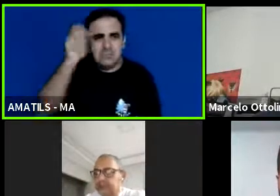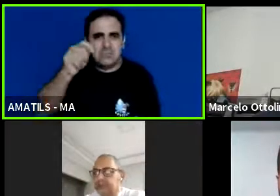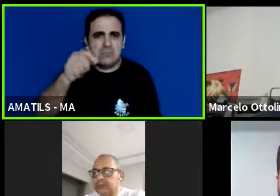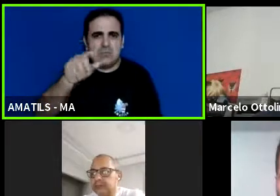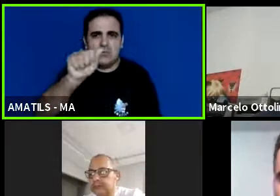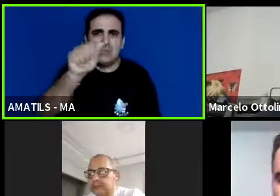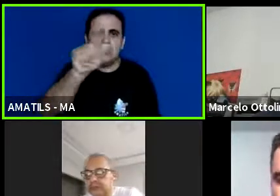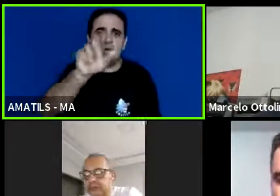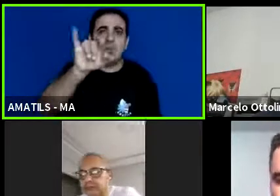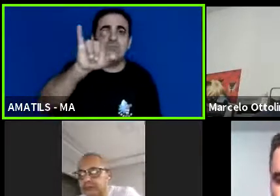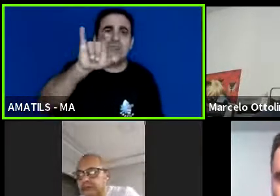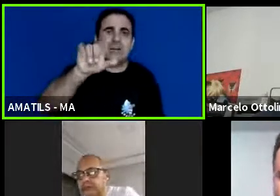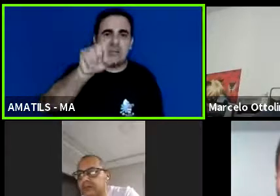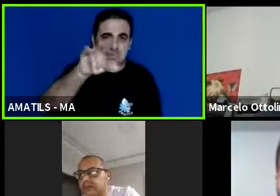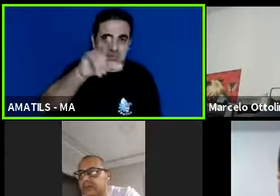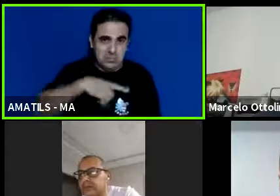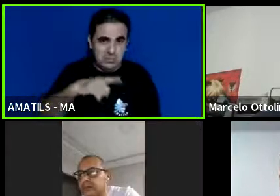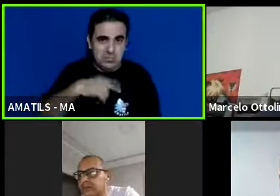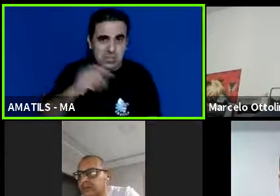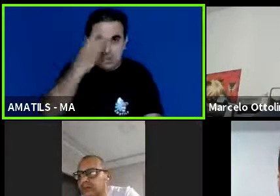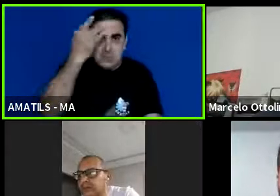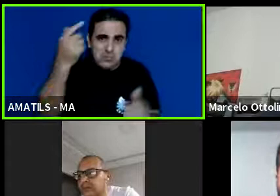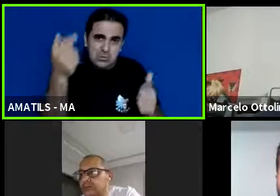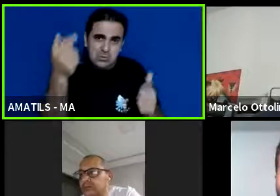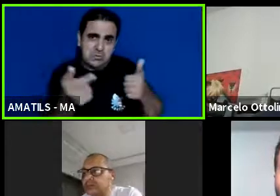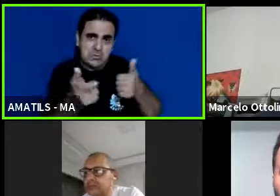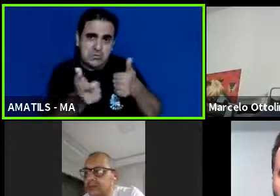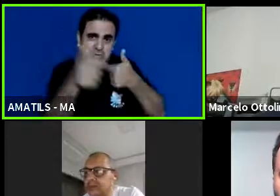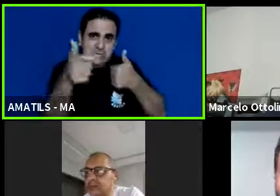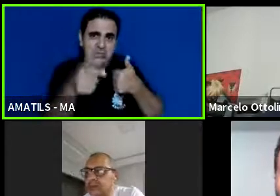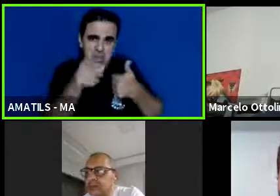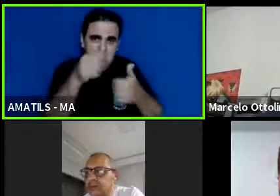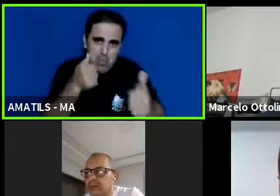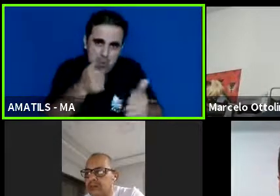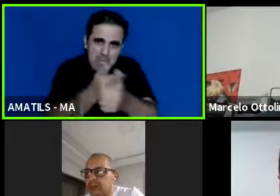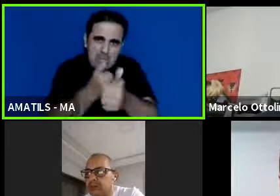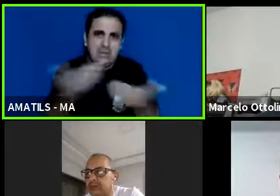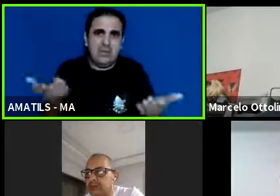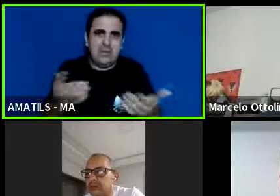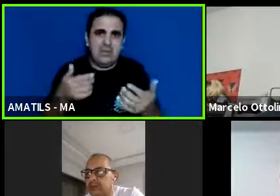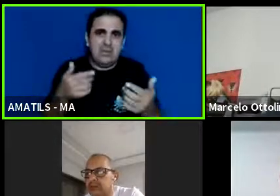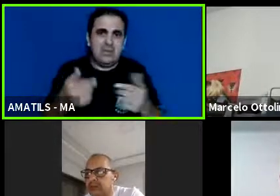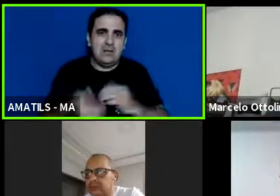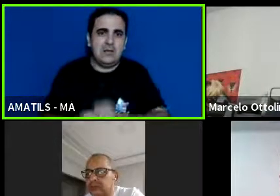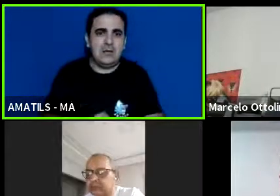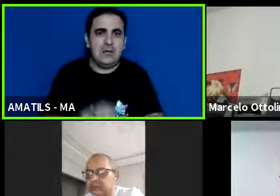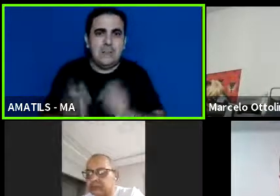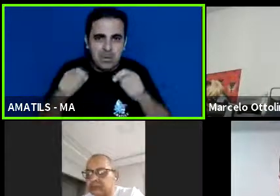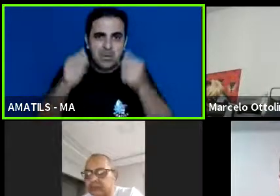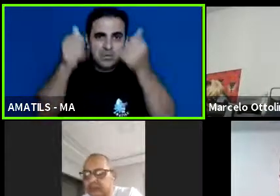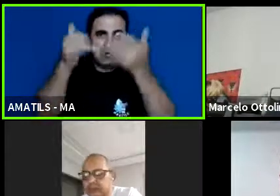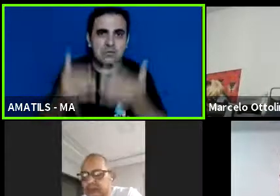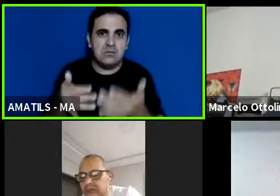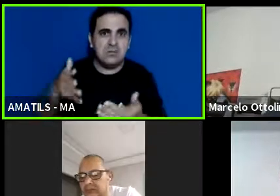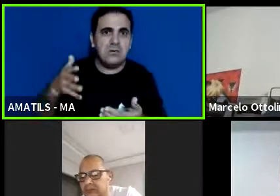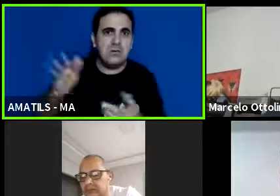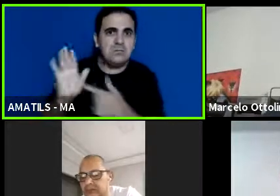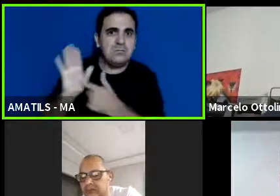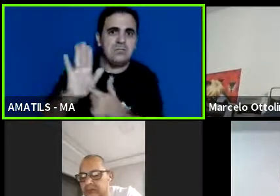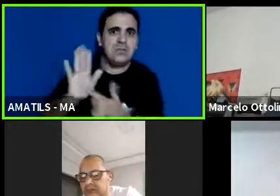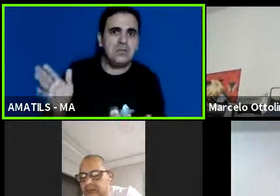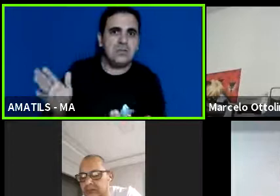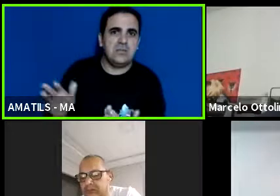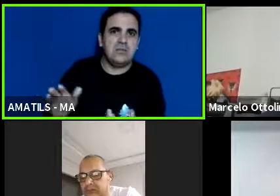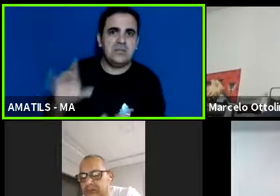arroba no Instagram para te acompanharmos pelo Instagram pode dizer Marcelo antes de encerrar a transmissão